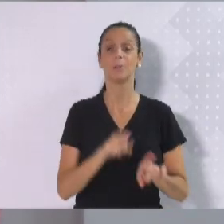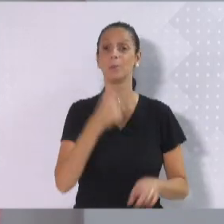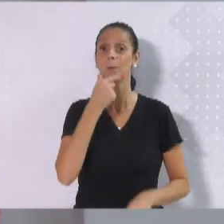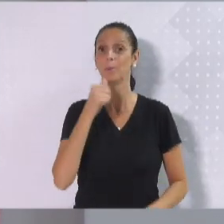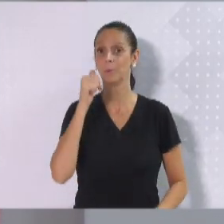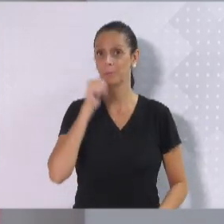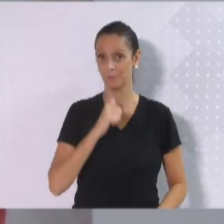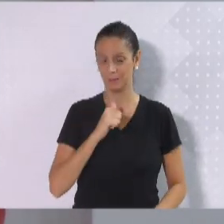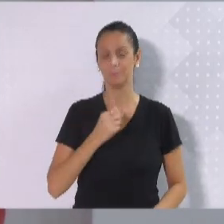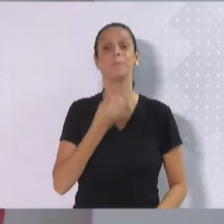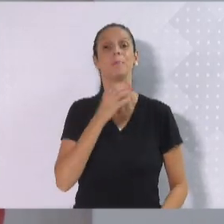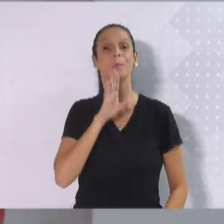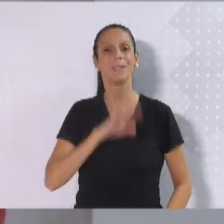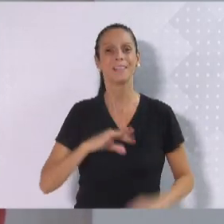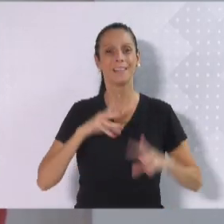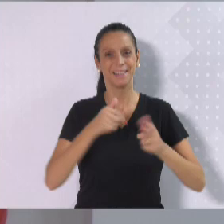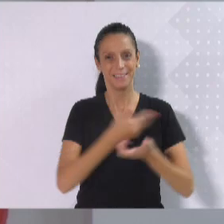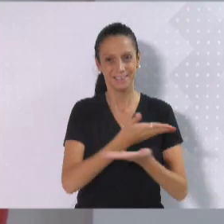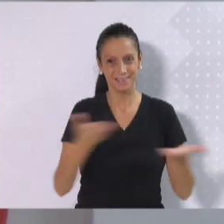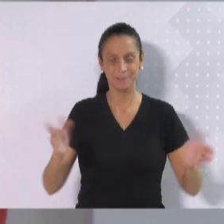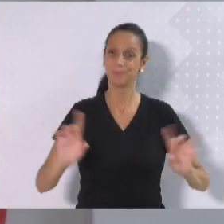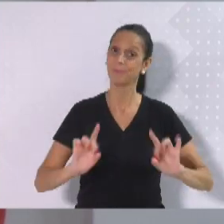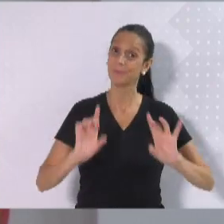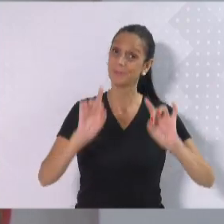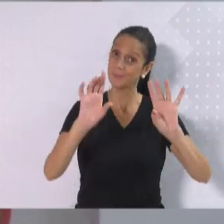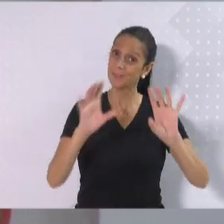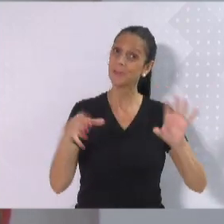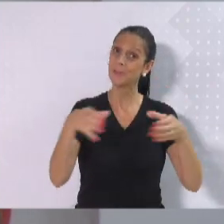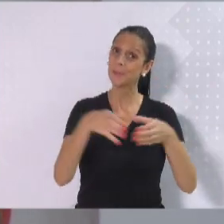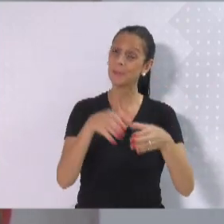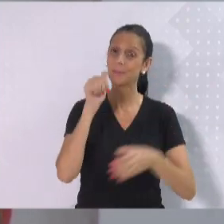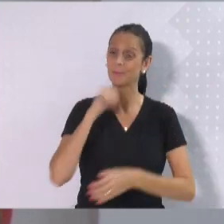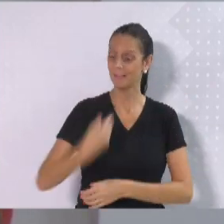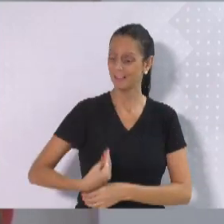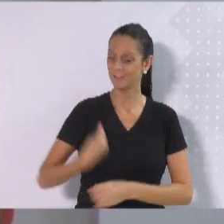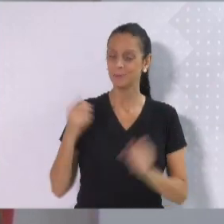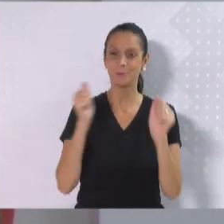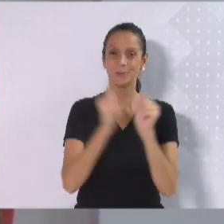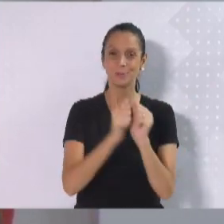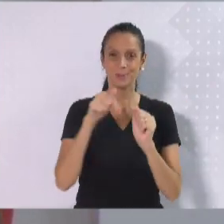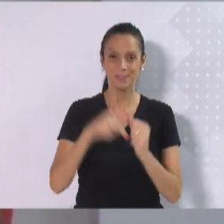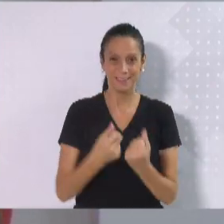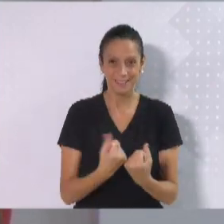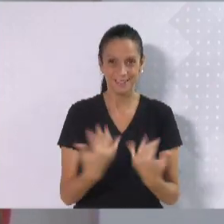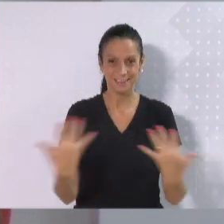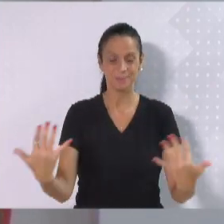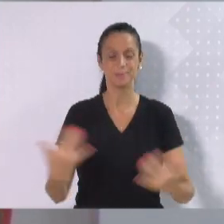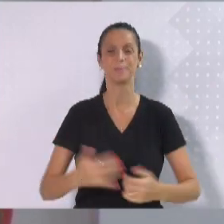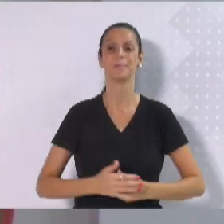Boa tarde a todos, em especial as mulheres que estão aqui conosco. Lembrando que muitas